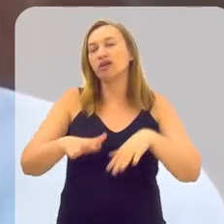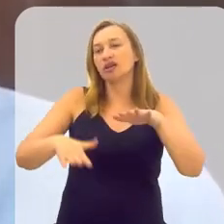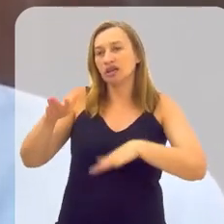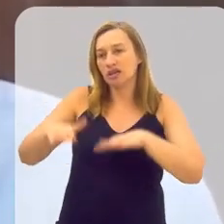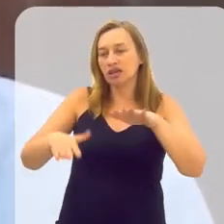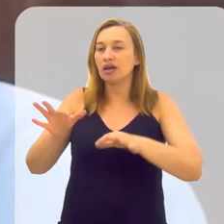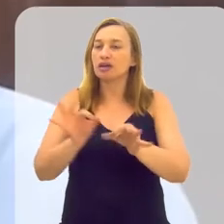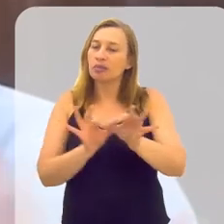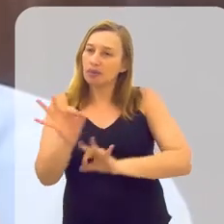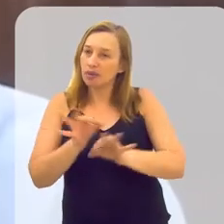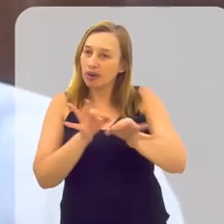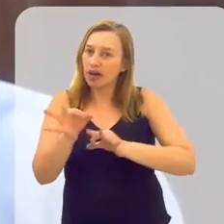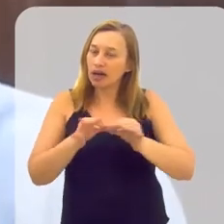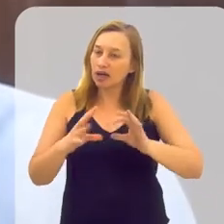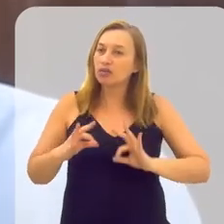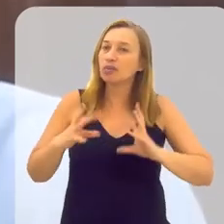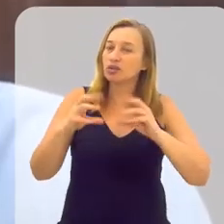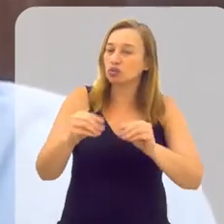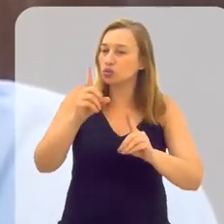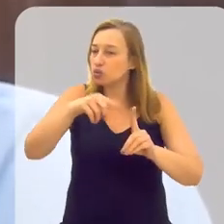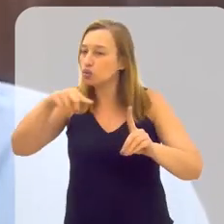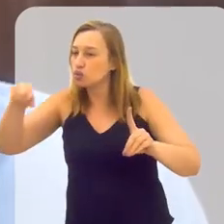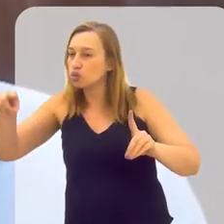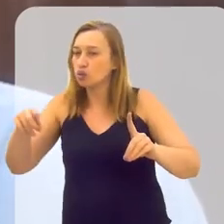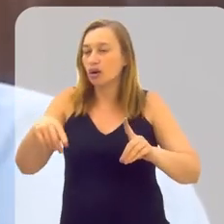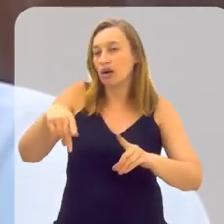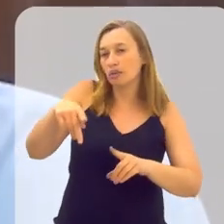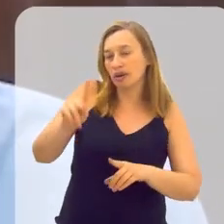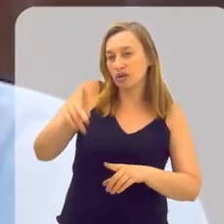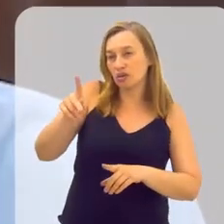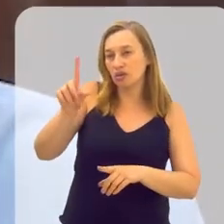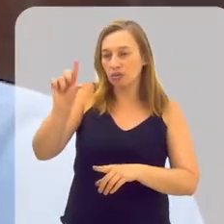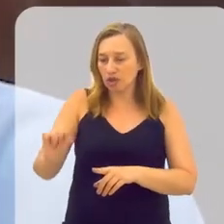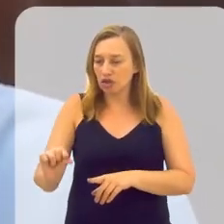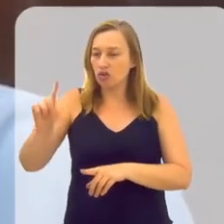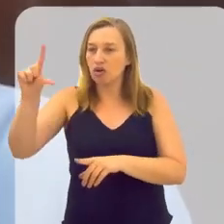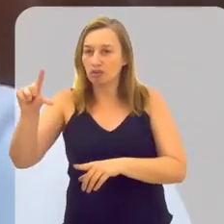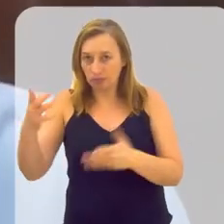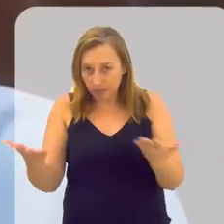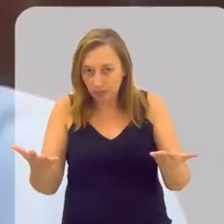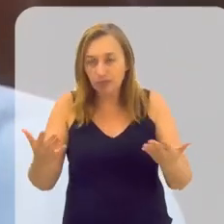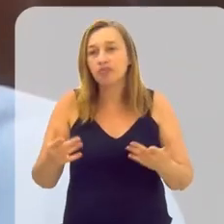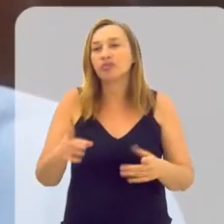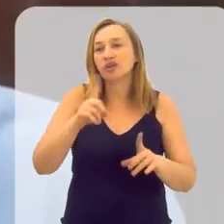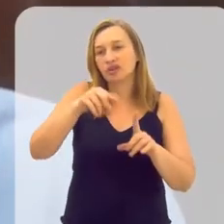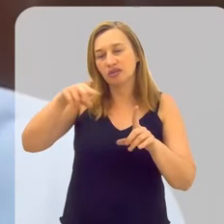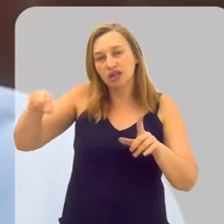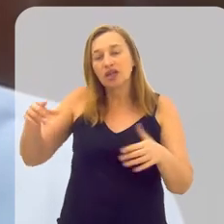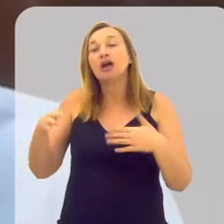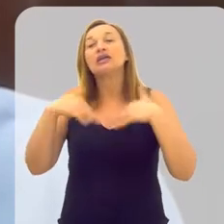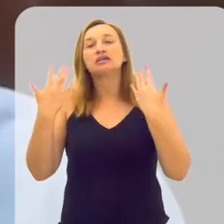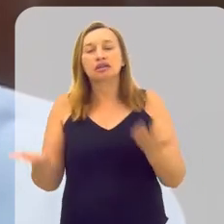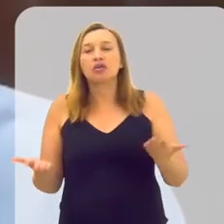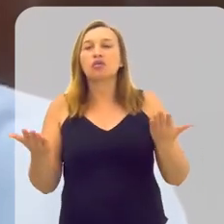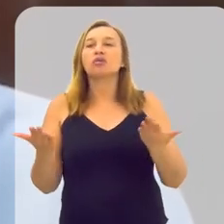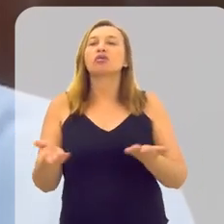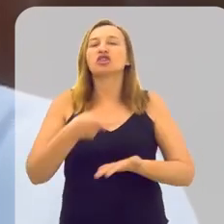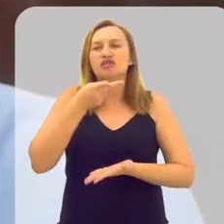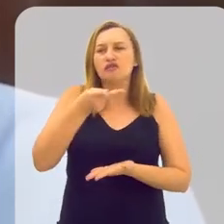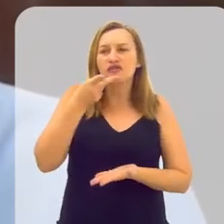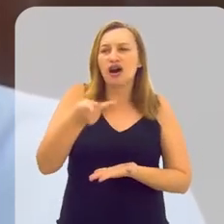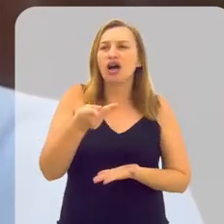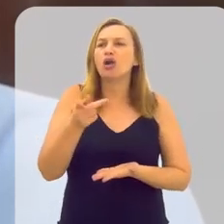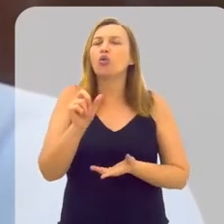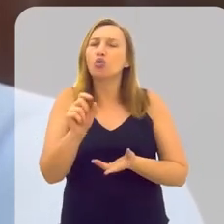no outro momento está baixo, a gente precisa estar preparado para atender essa variação muito intensa. E aí,